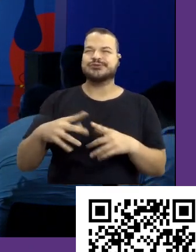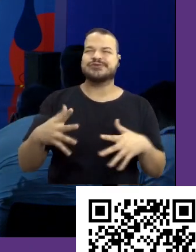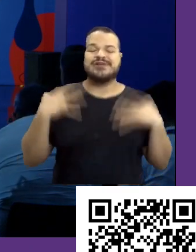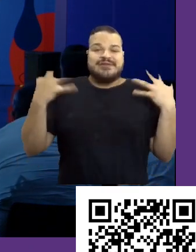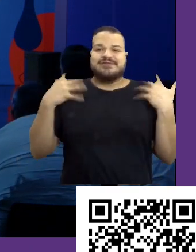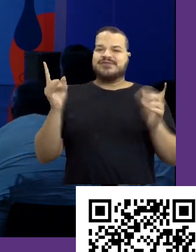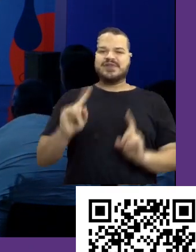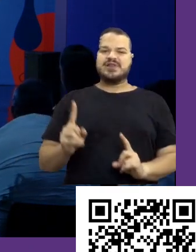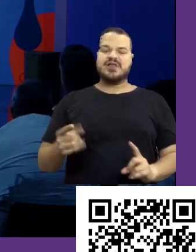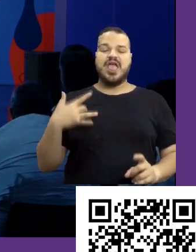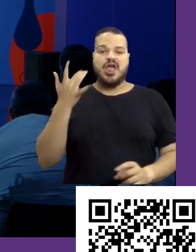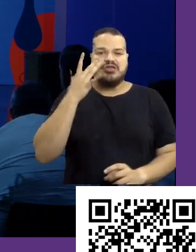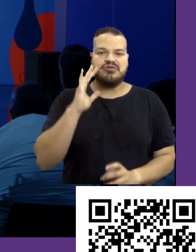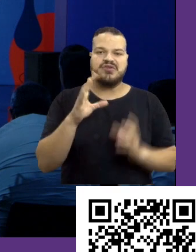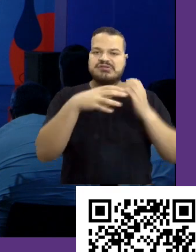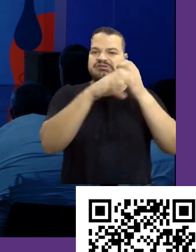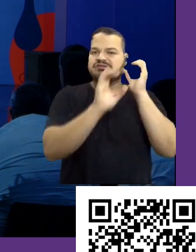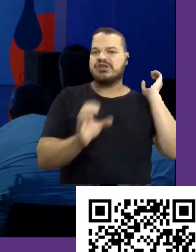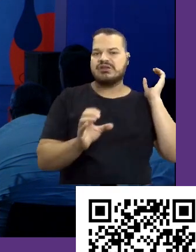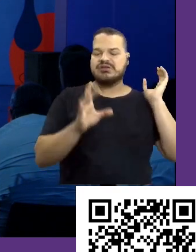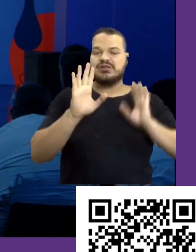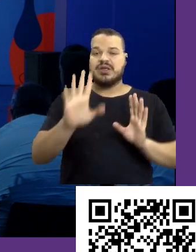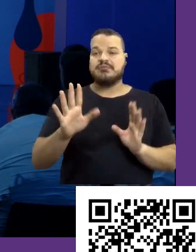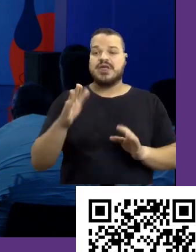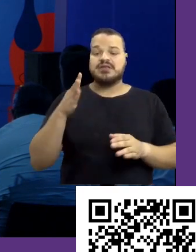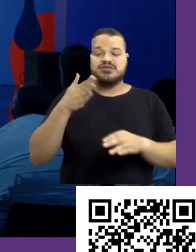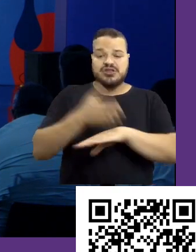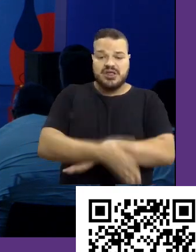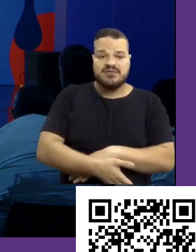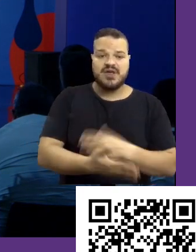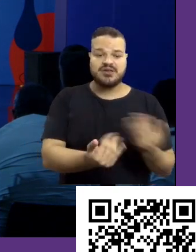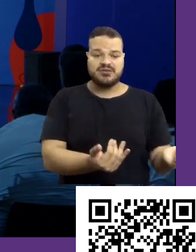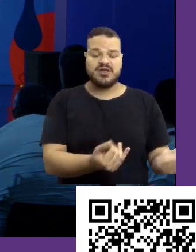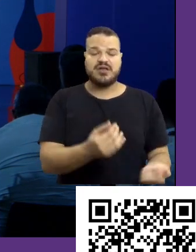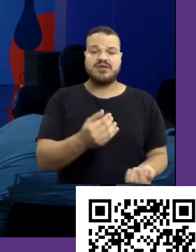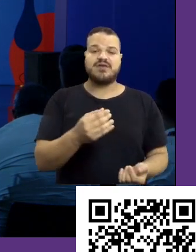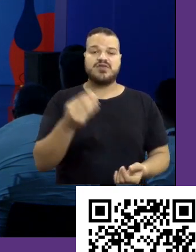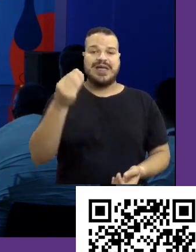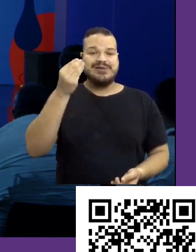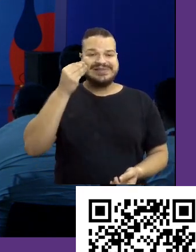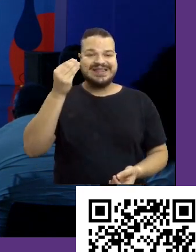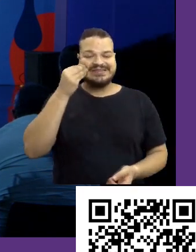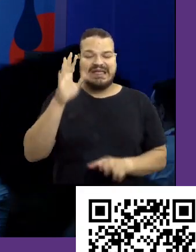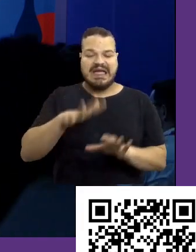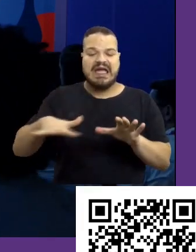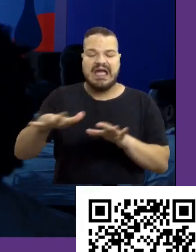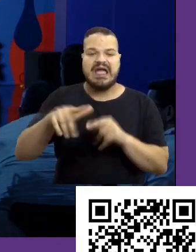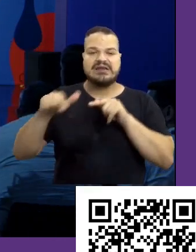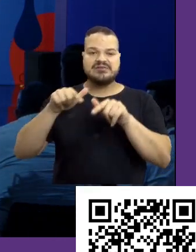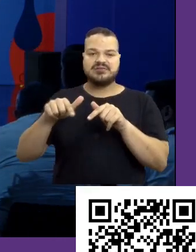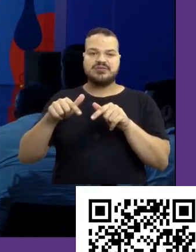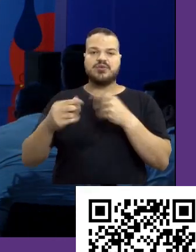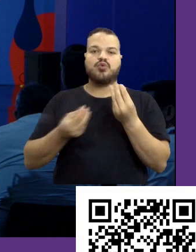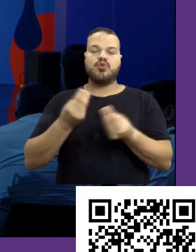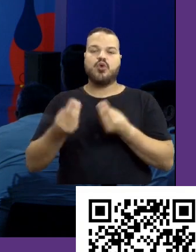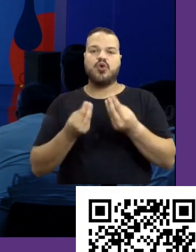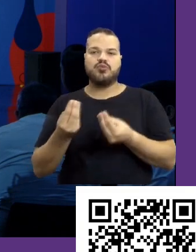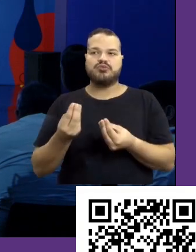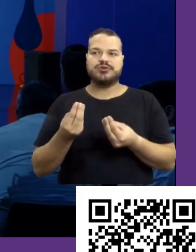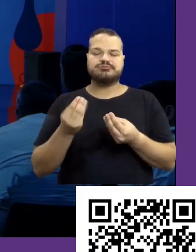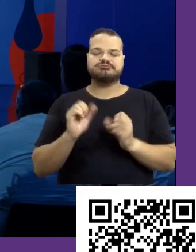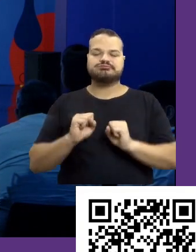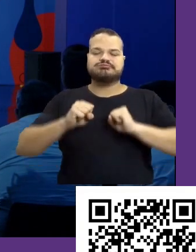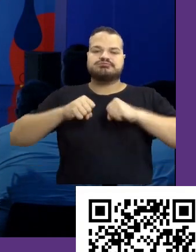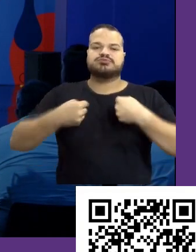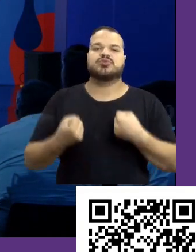caminho era engenharia. Talvez se a gente levasse aos jovens o teste DISC, eles entendessem o comportamento deles como dominantes,